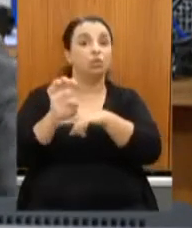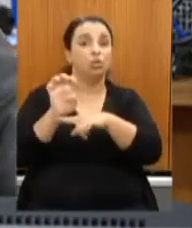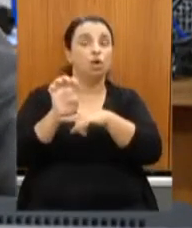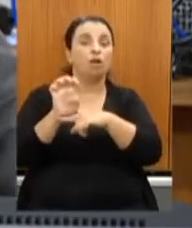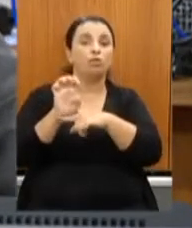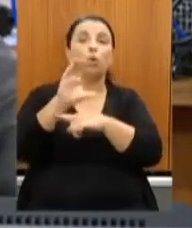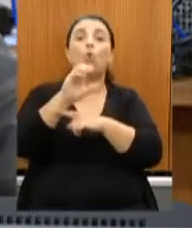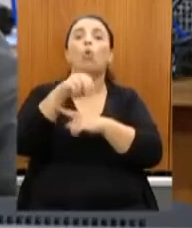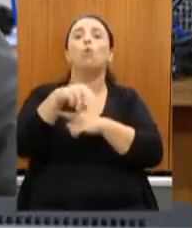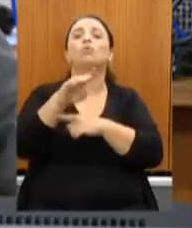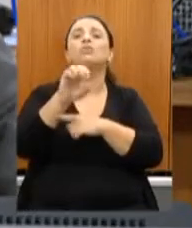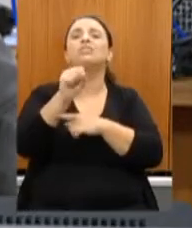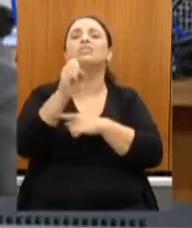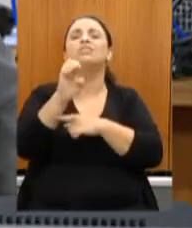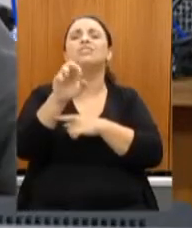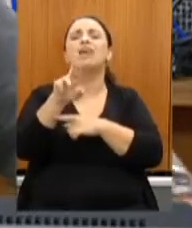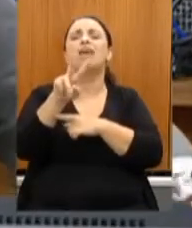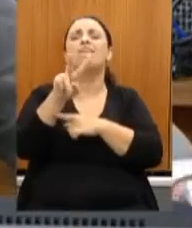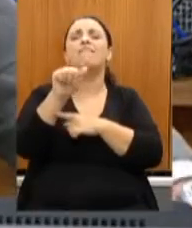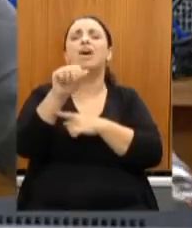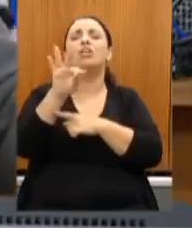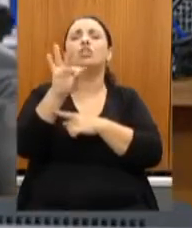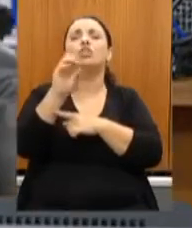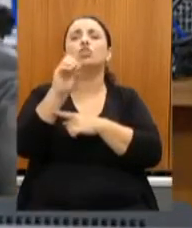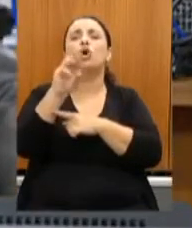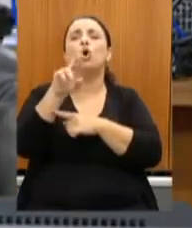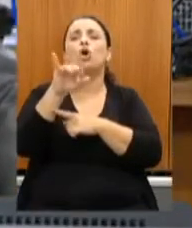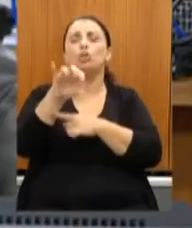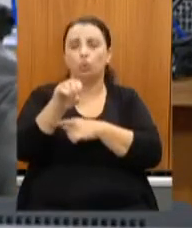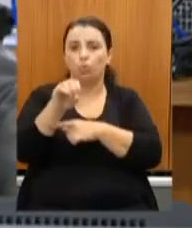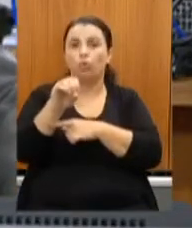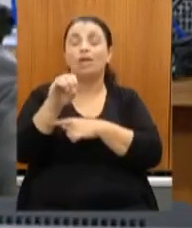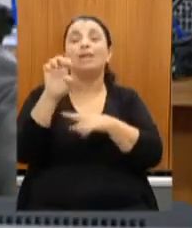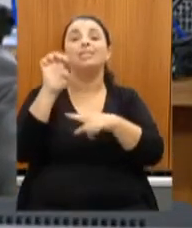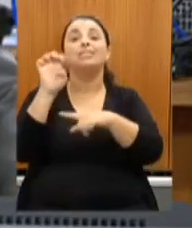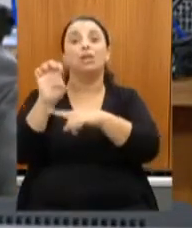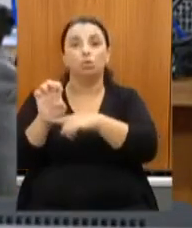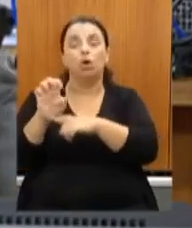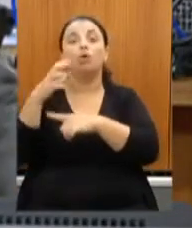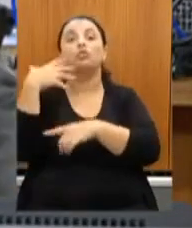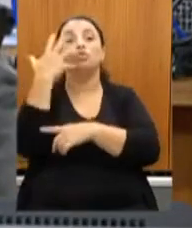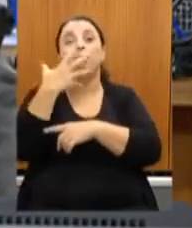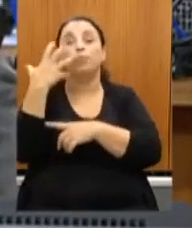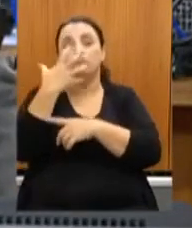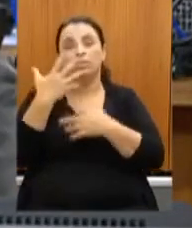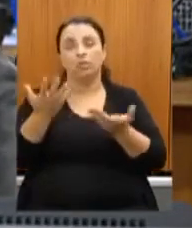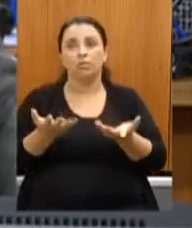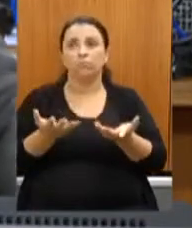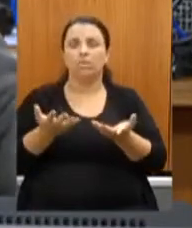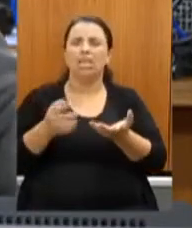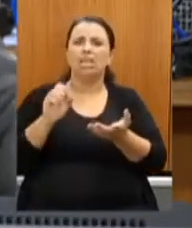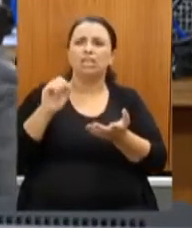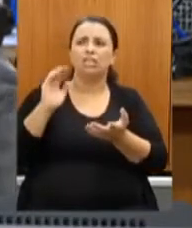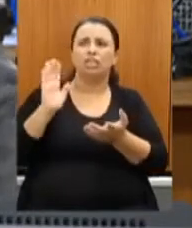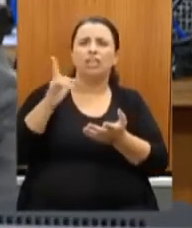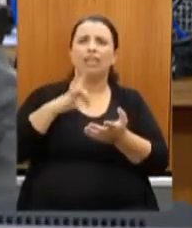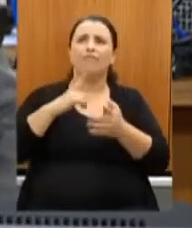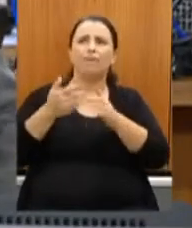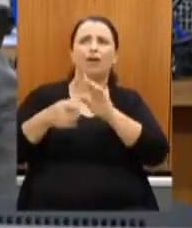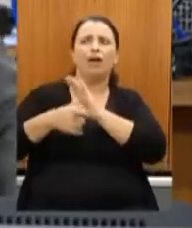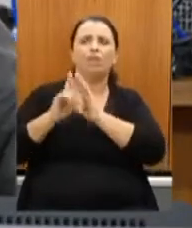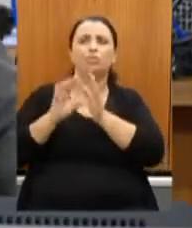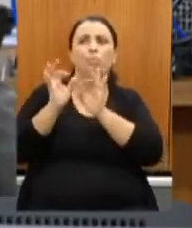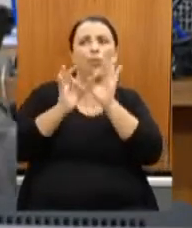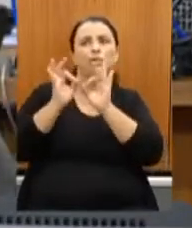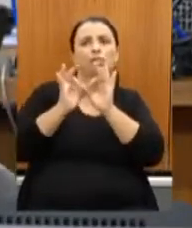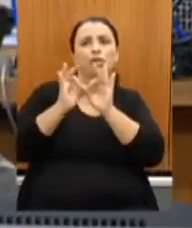possibilidade de se levar os conservatórios para a secult se isso procede como é que está